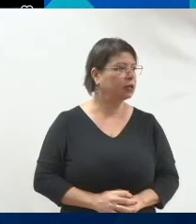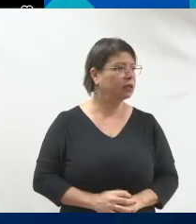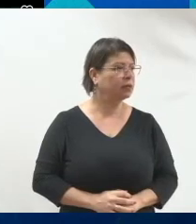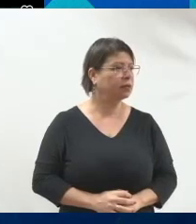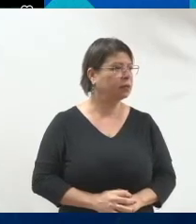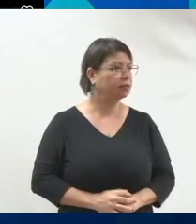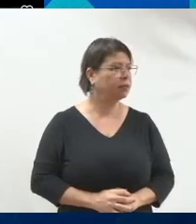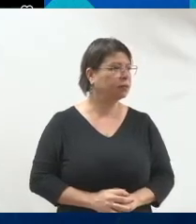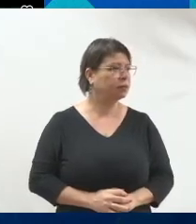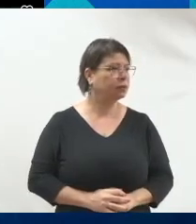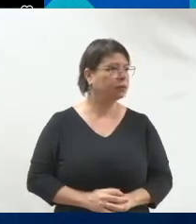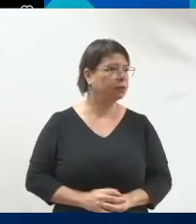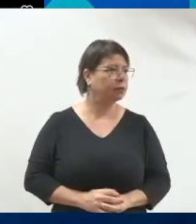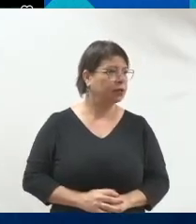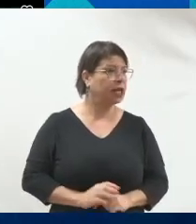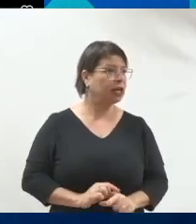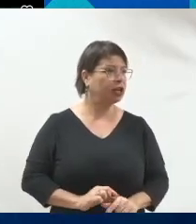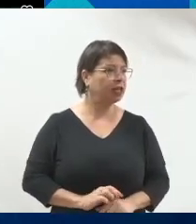Tem que dar um play aí.